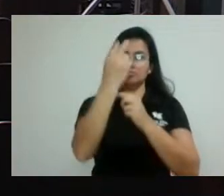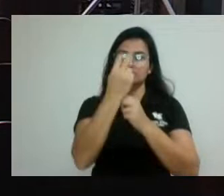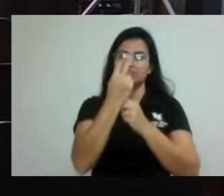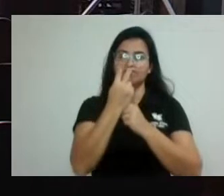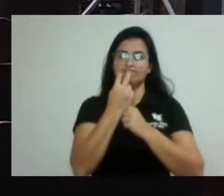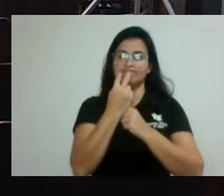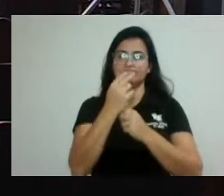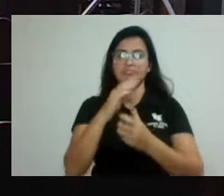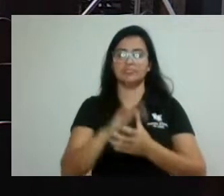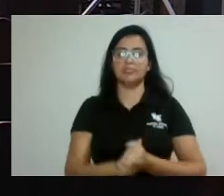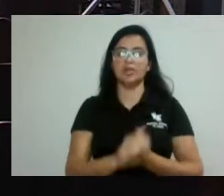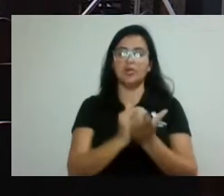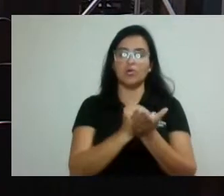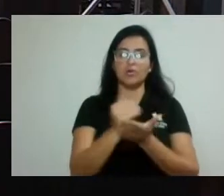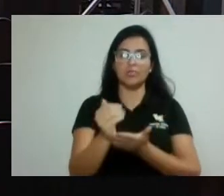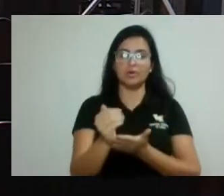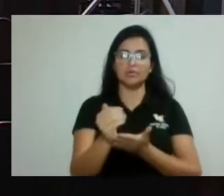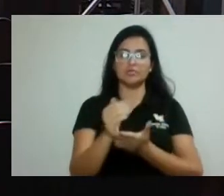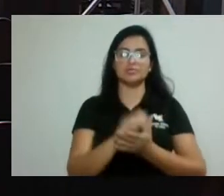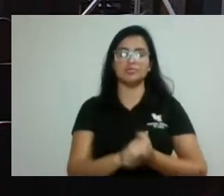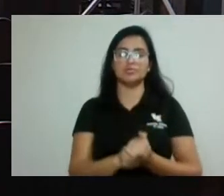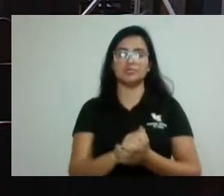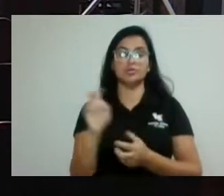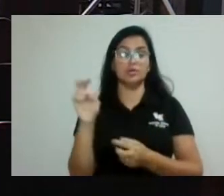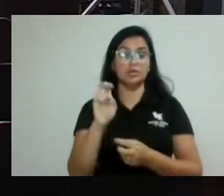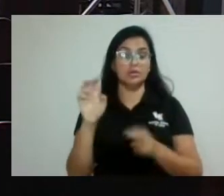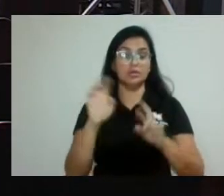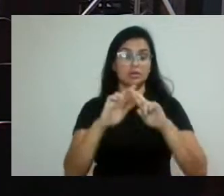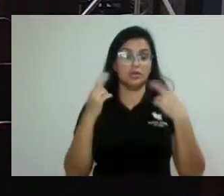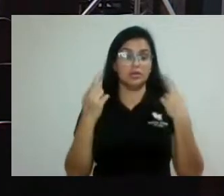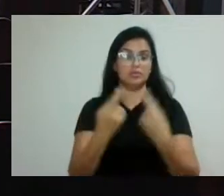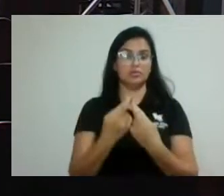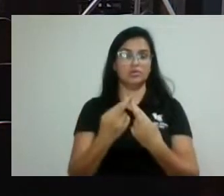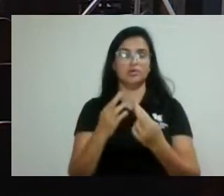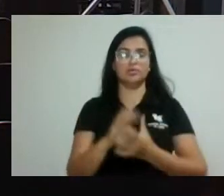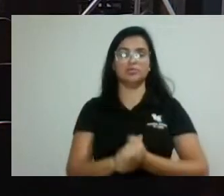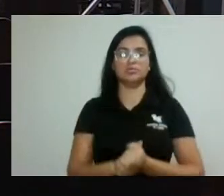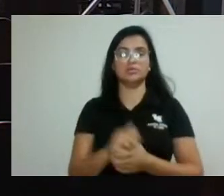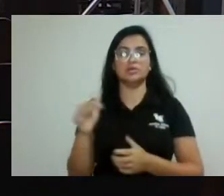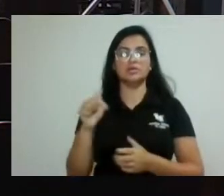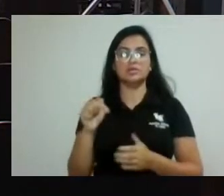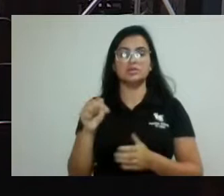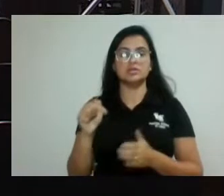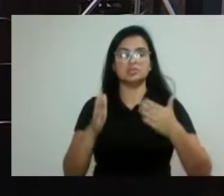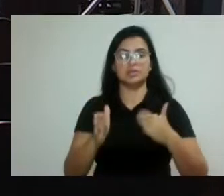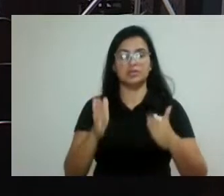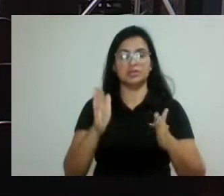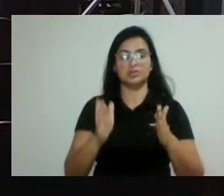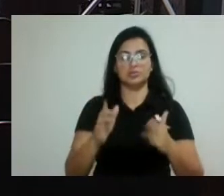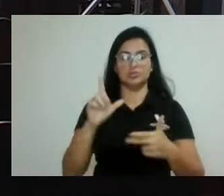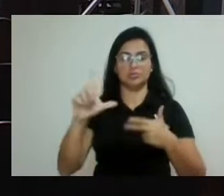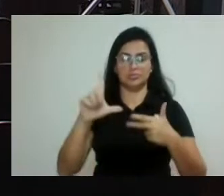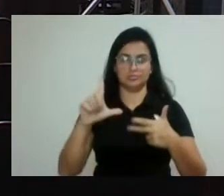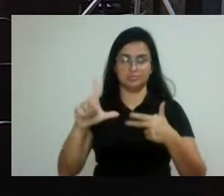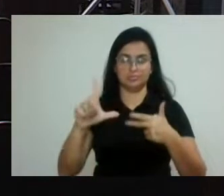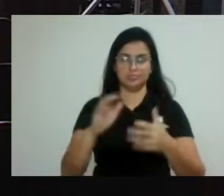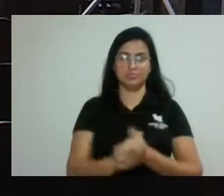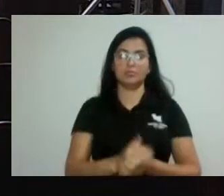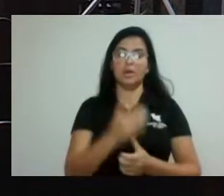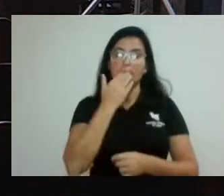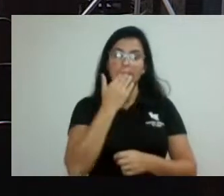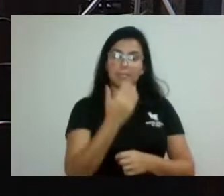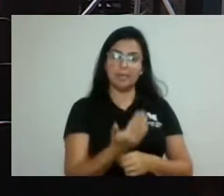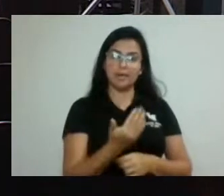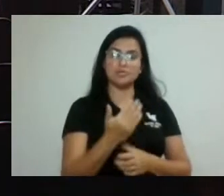dou por aberto os trabalhos da nossa quinta reunião ordinária do sétimo período legislativo. Peço ao nosso